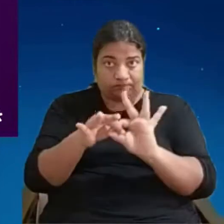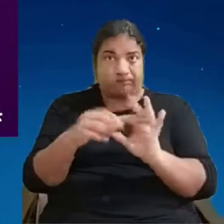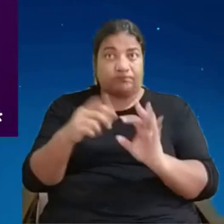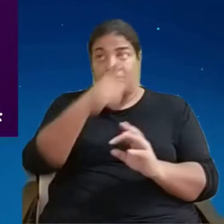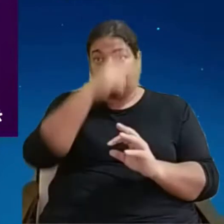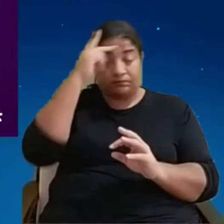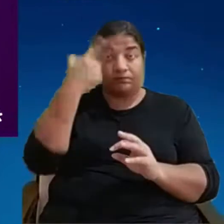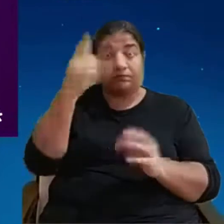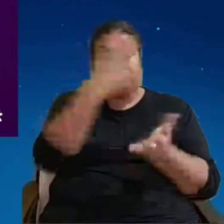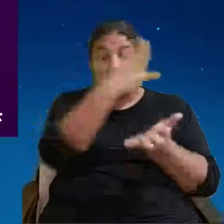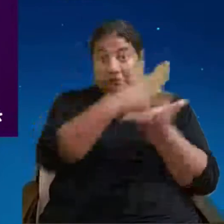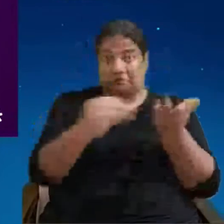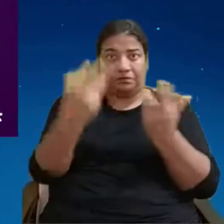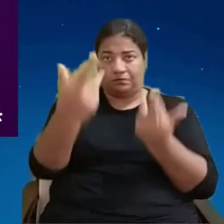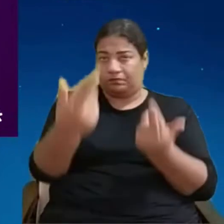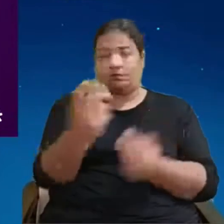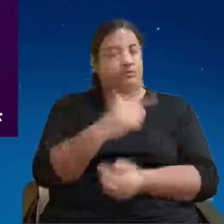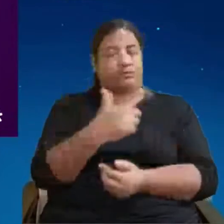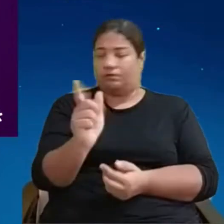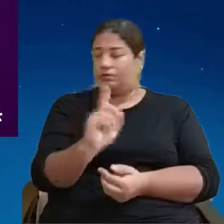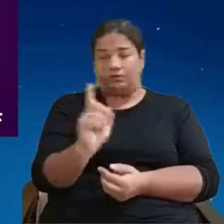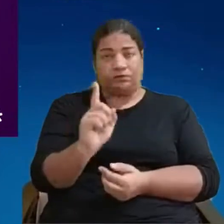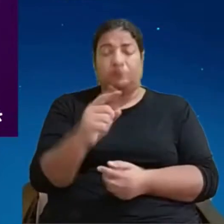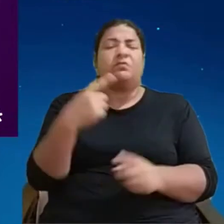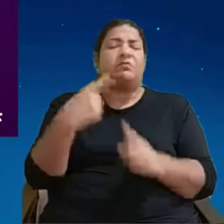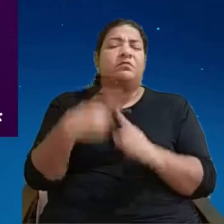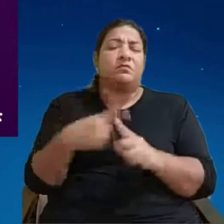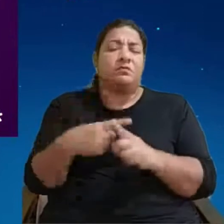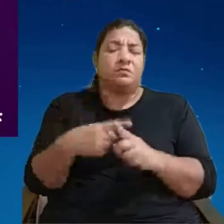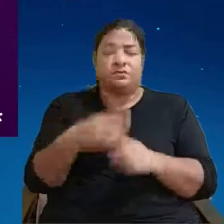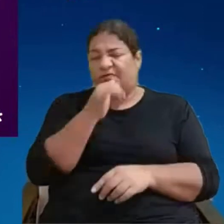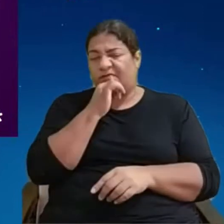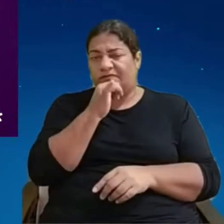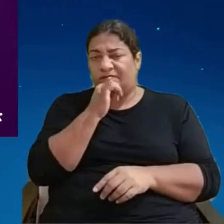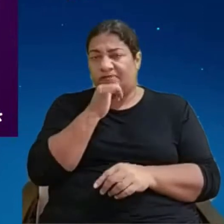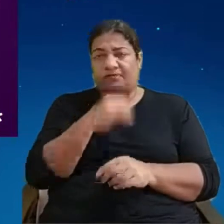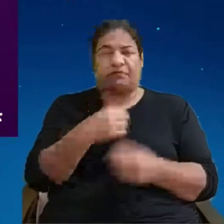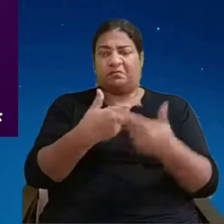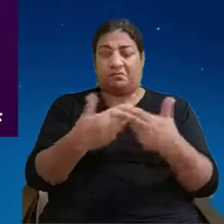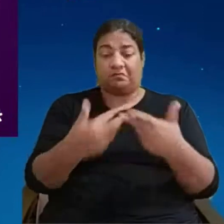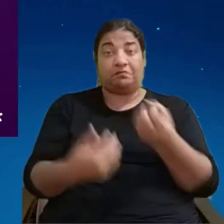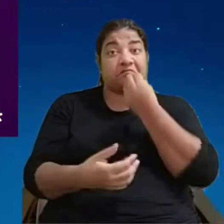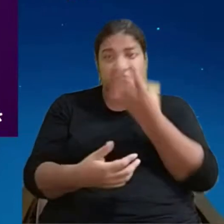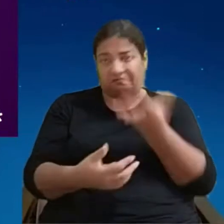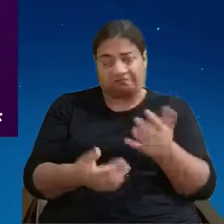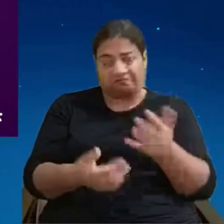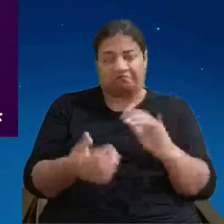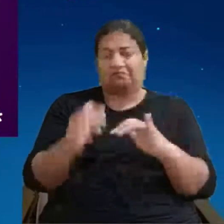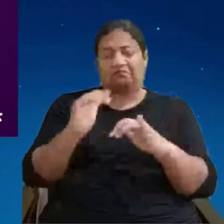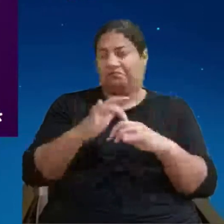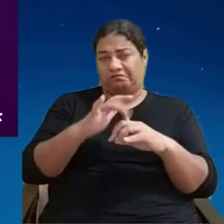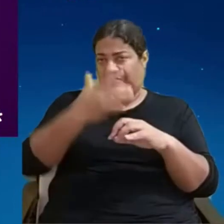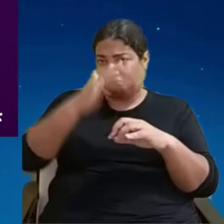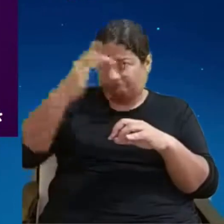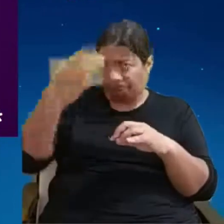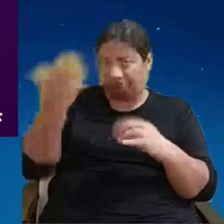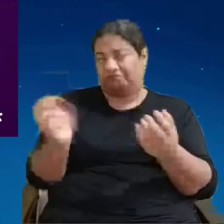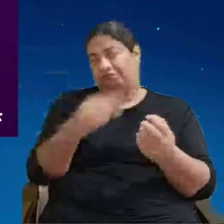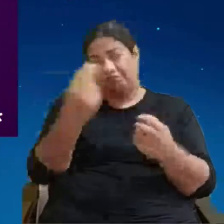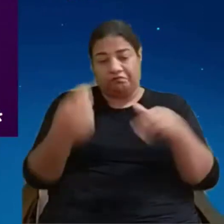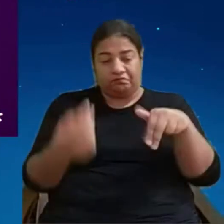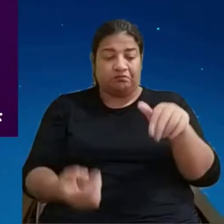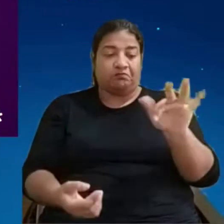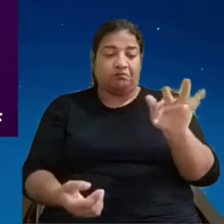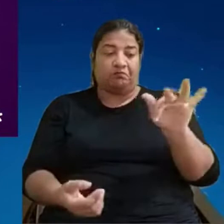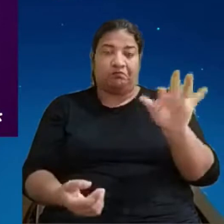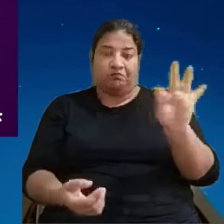isso? Porque na partir de você associa um bem que é uma joia a um NFT, você dá exclusividade. Aí tem